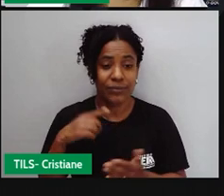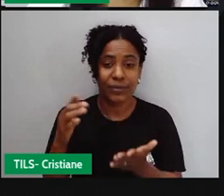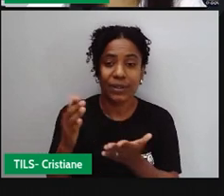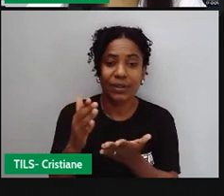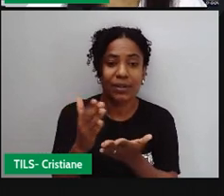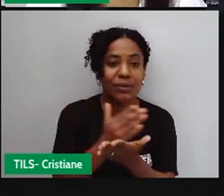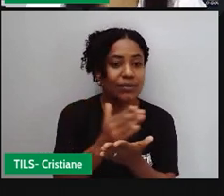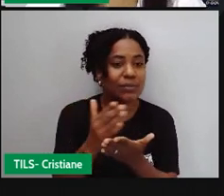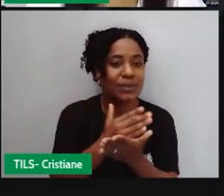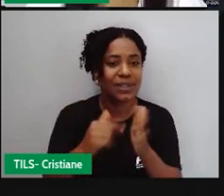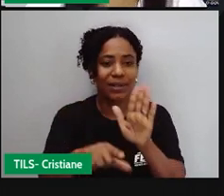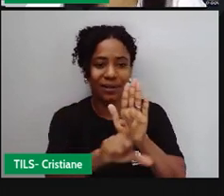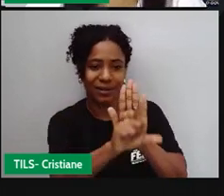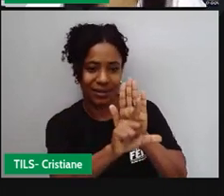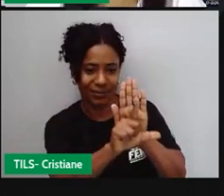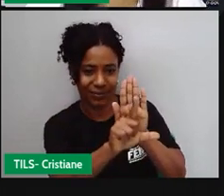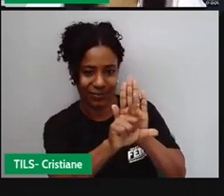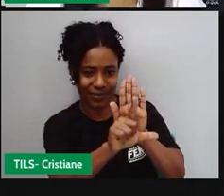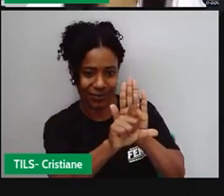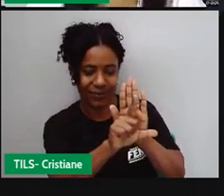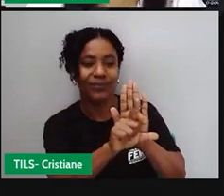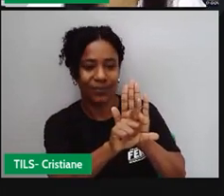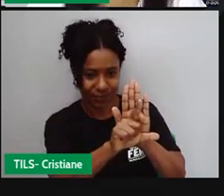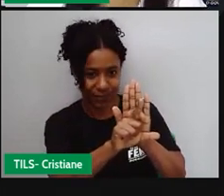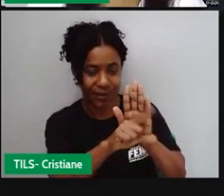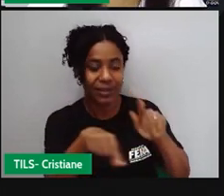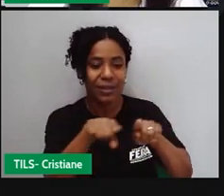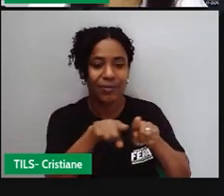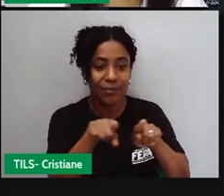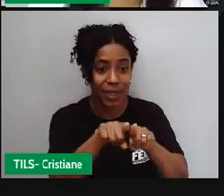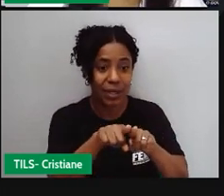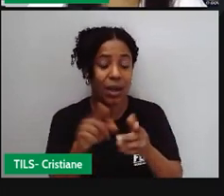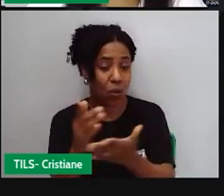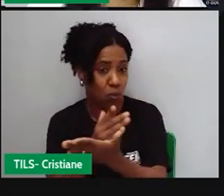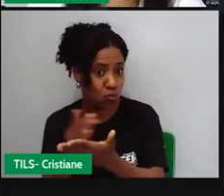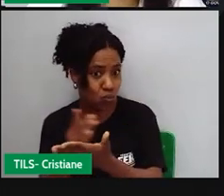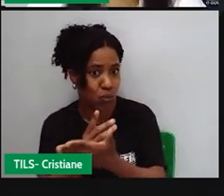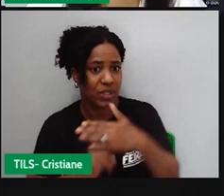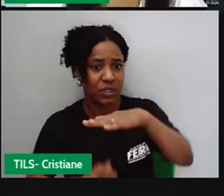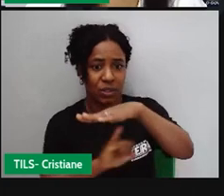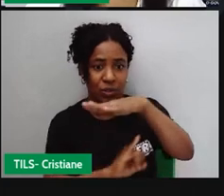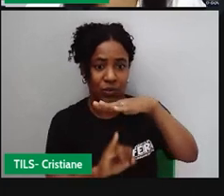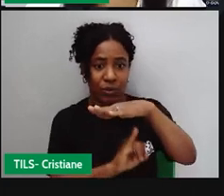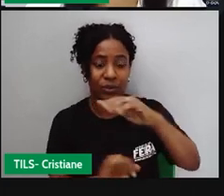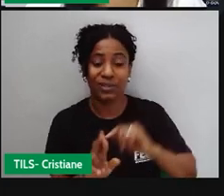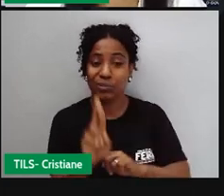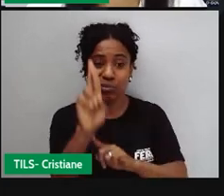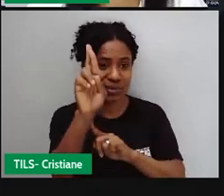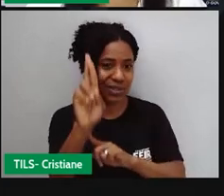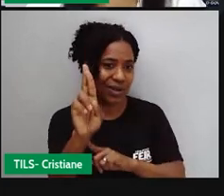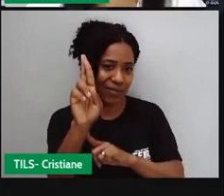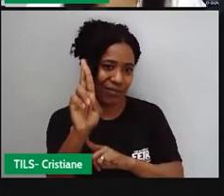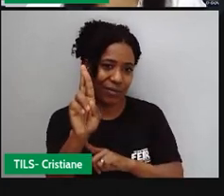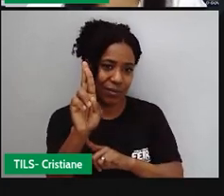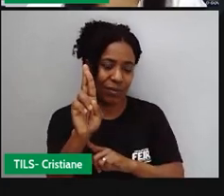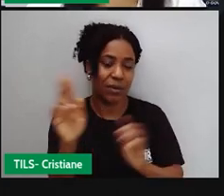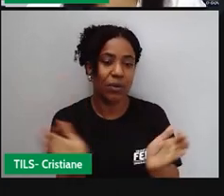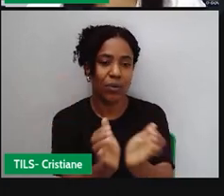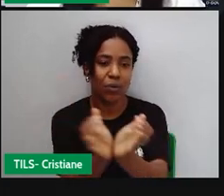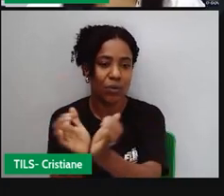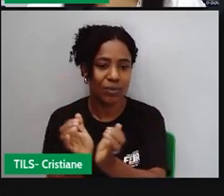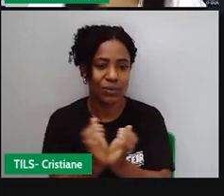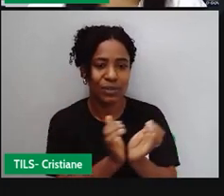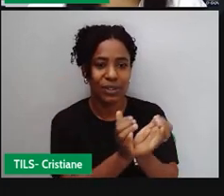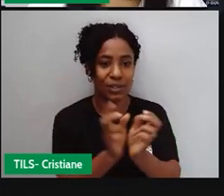leis, existem algumas instituições também que cuidam para que essas comunidades elas